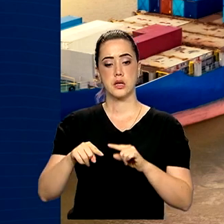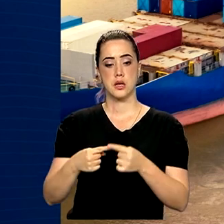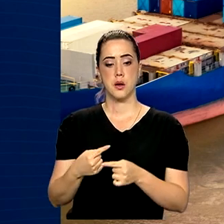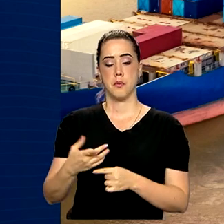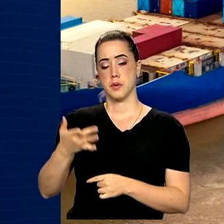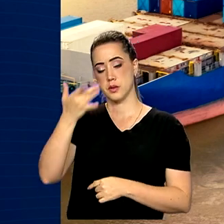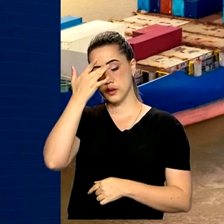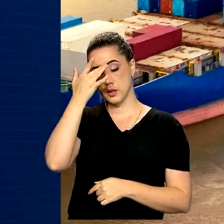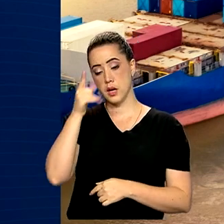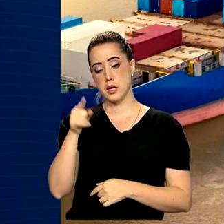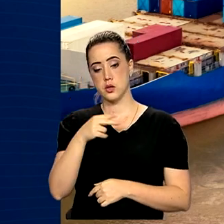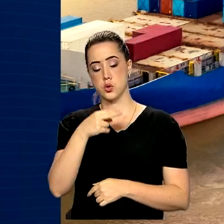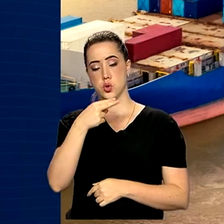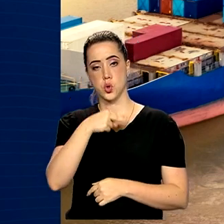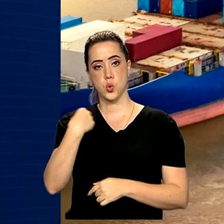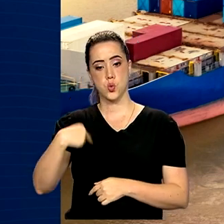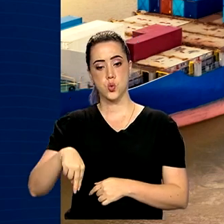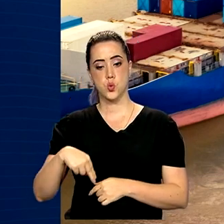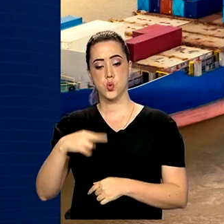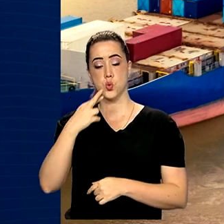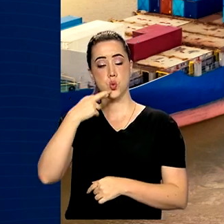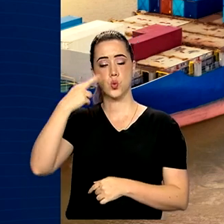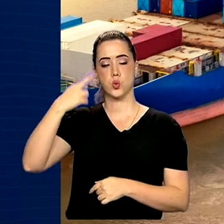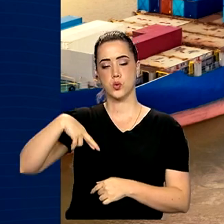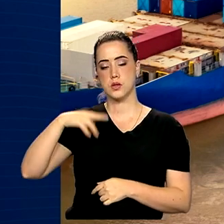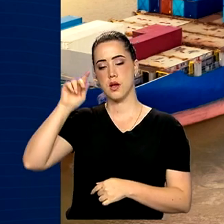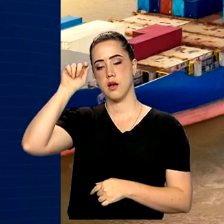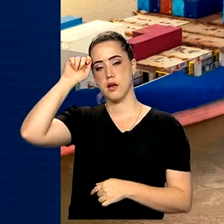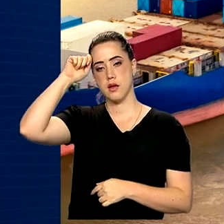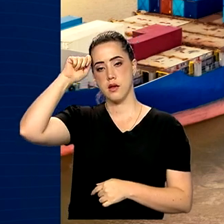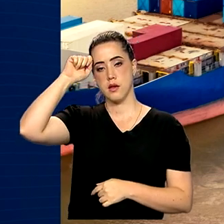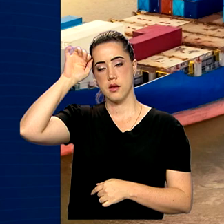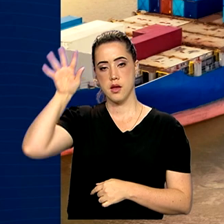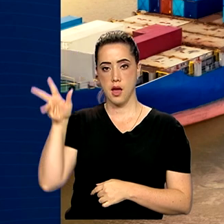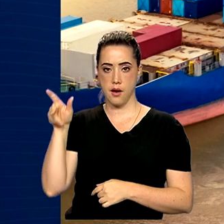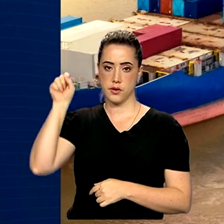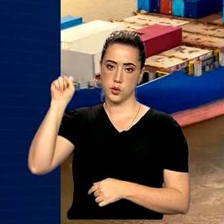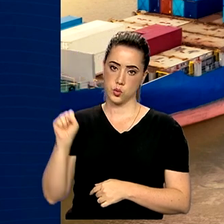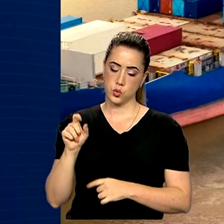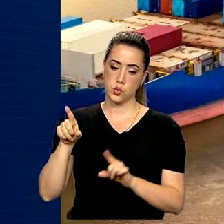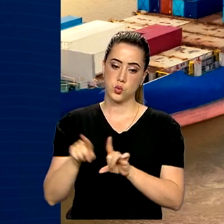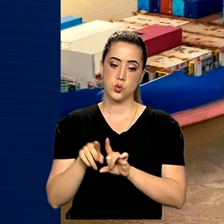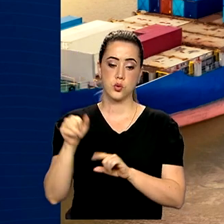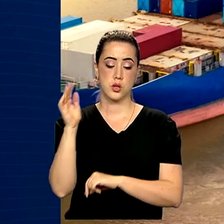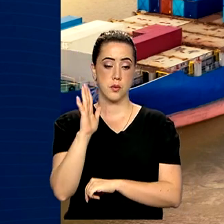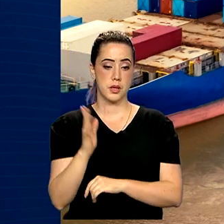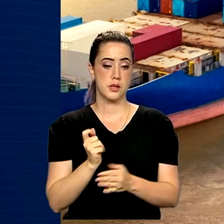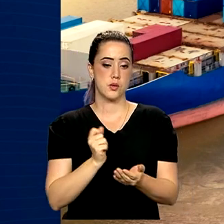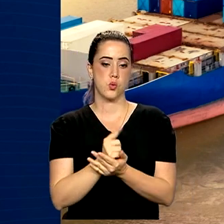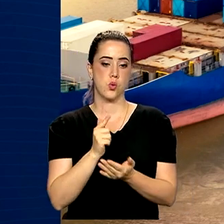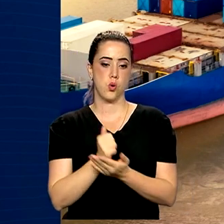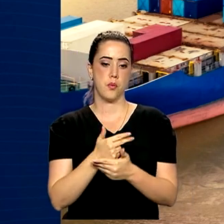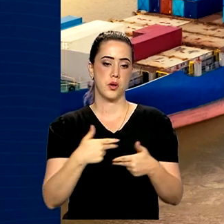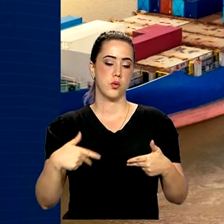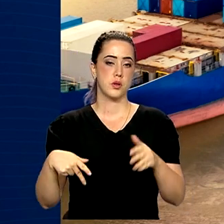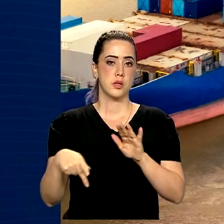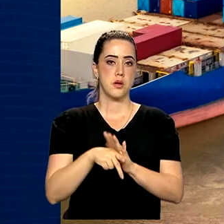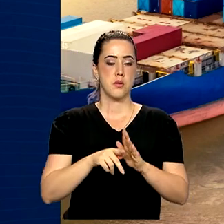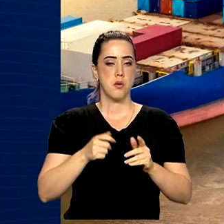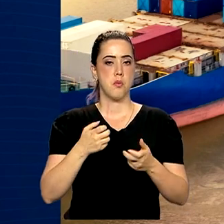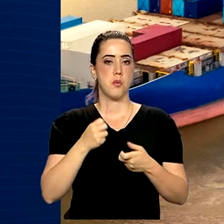Índia, Rússia e África do Sul. Já o Brasil compra principalmente adubos e fertilizantes químicos,